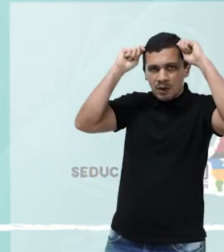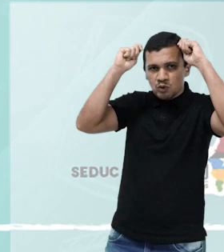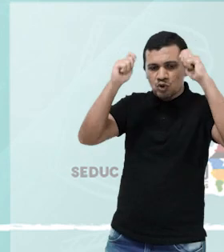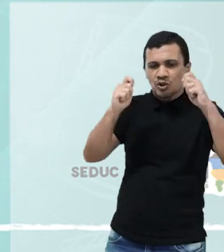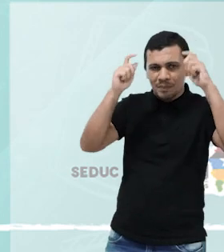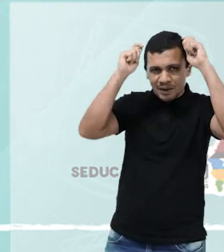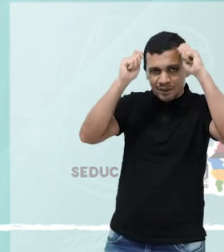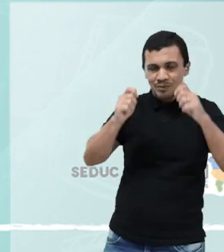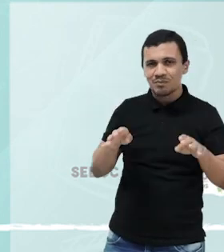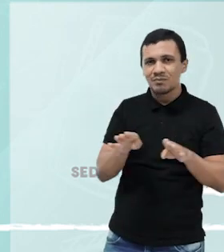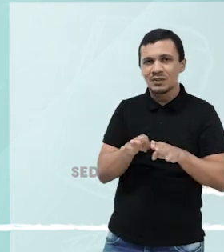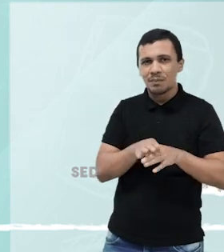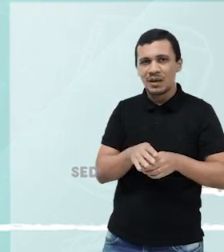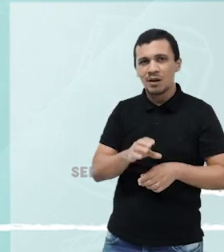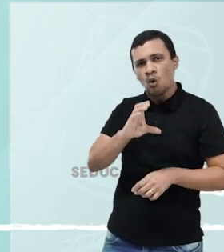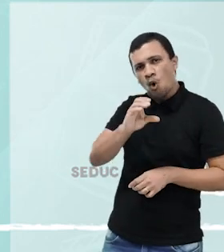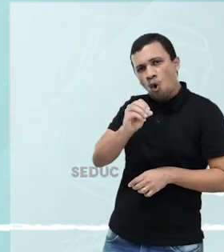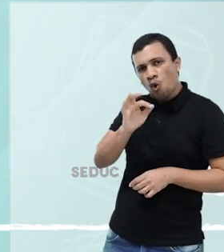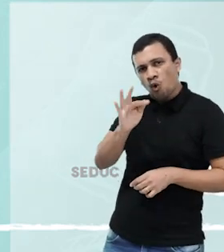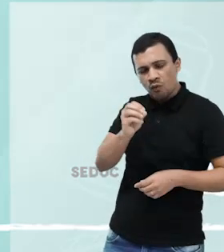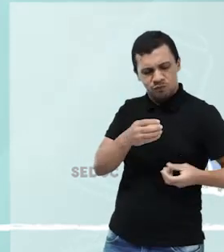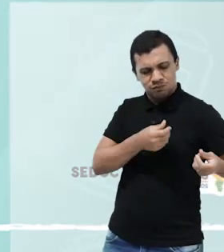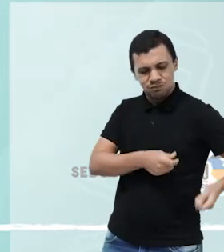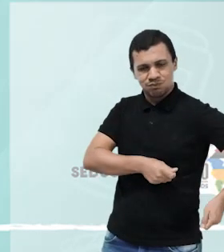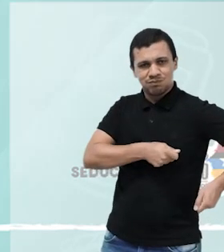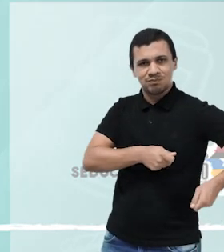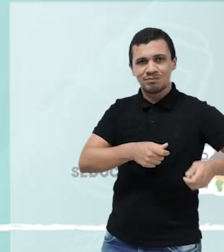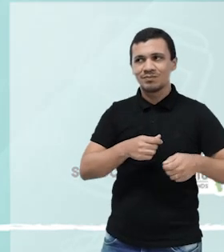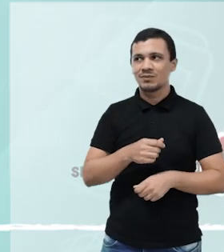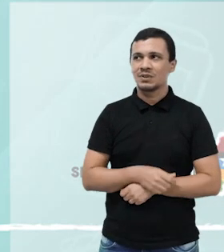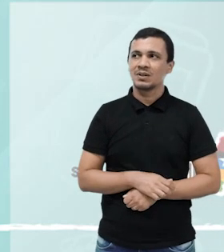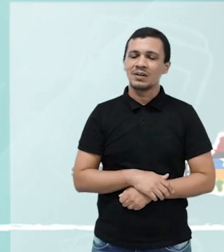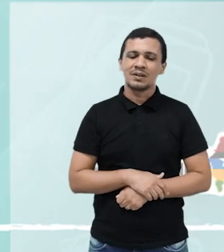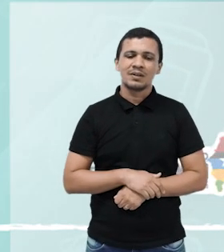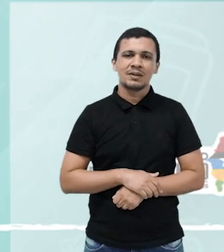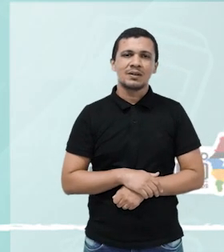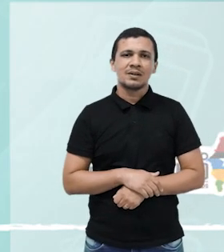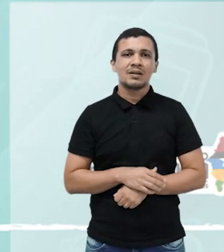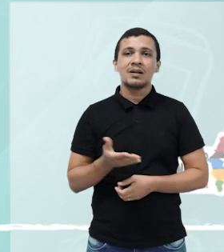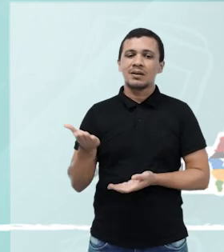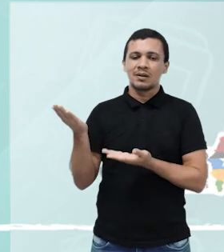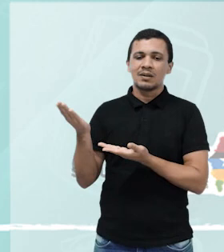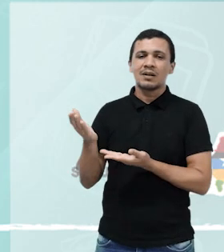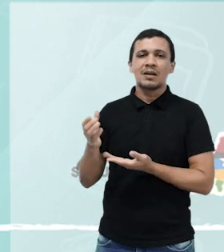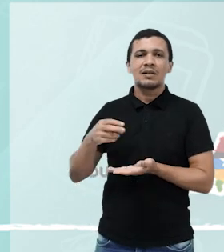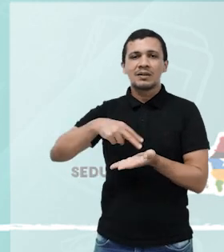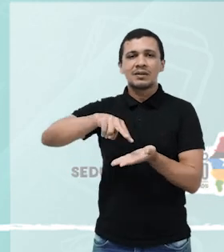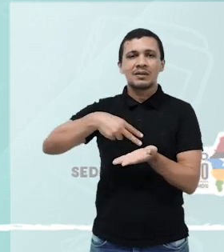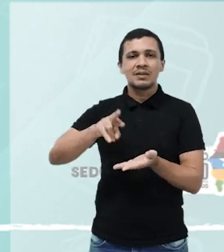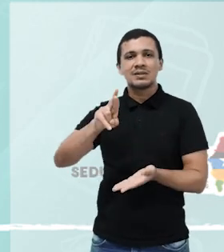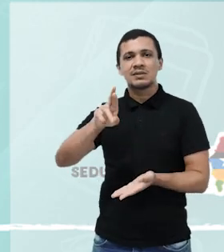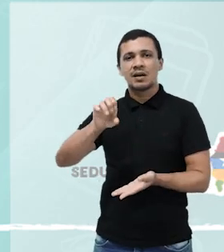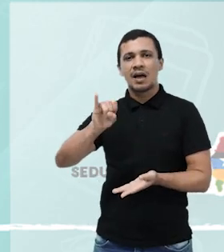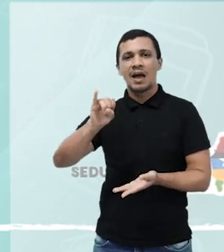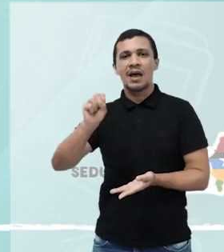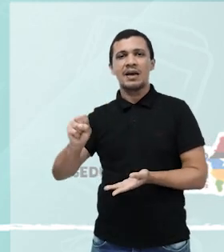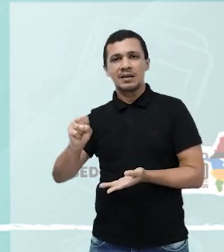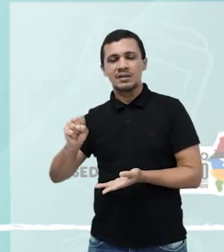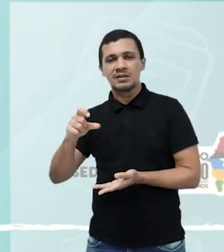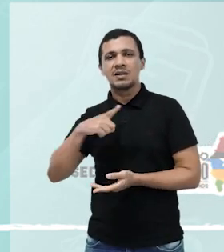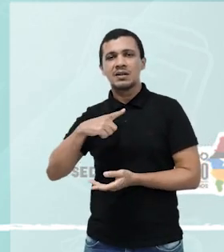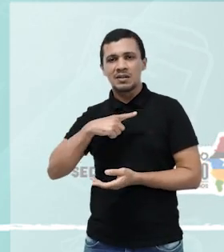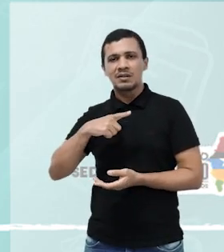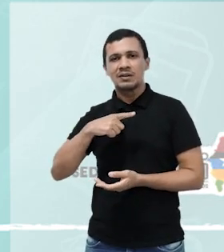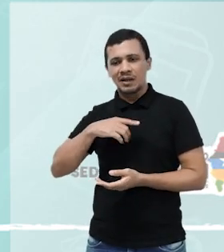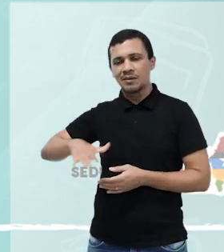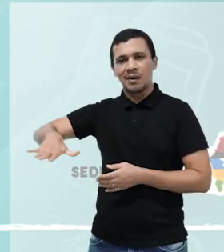cofinho na ponta. Cordão de reis. Esse é muito comum na região de Alcântara, e se estica até a região do Munim, que a